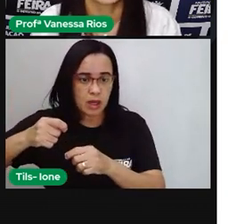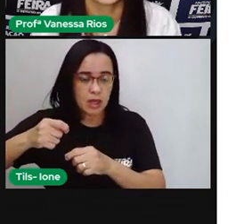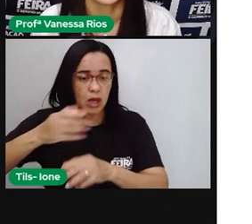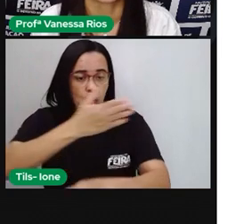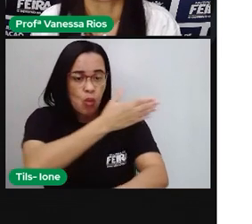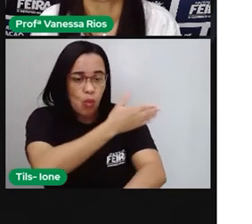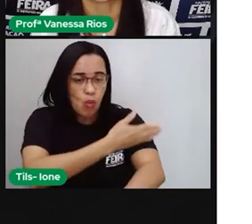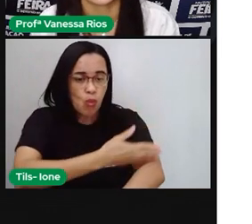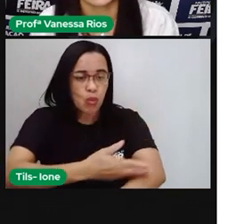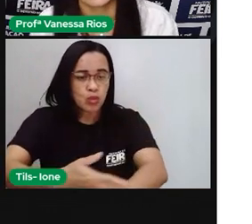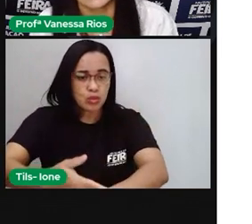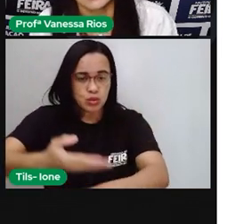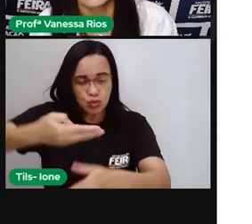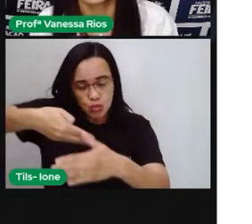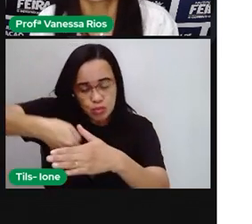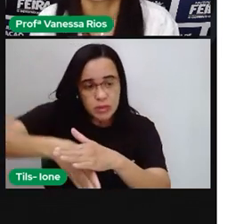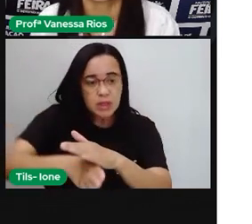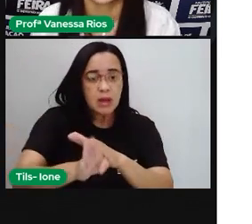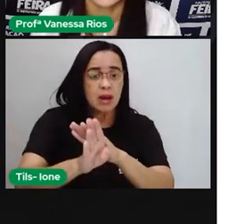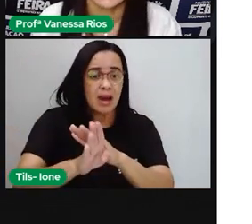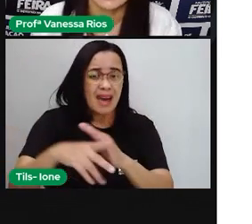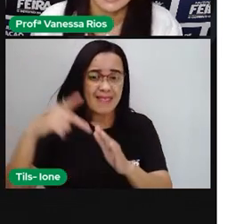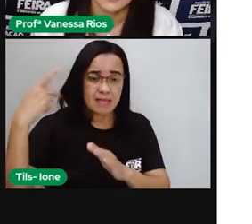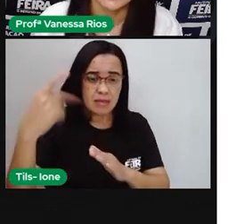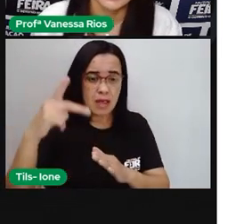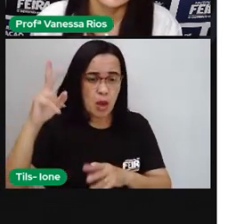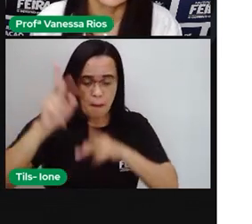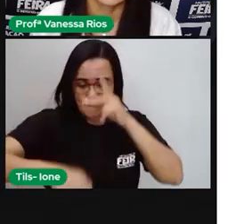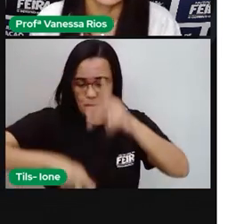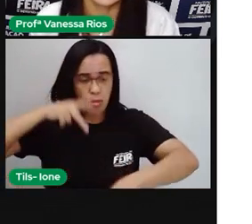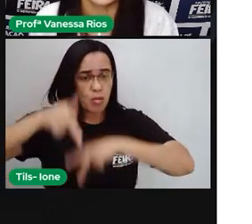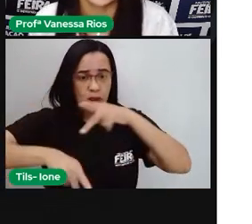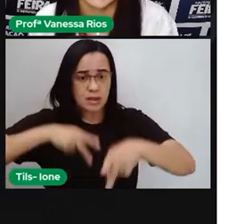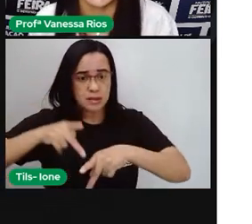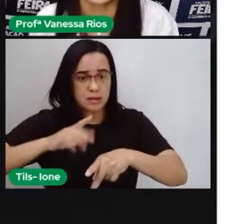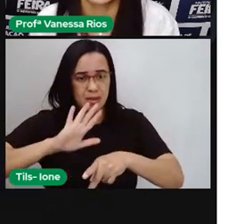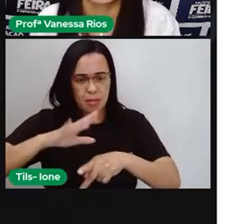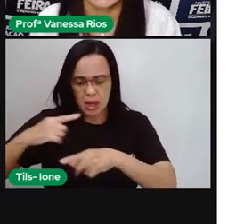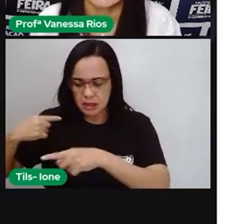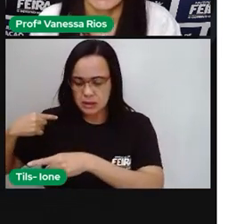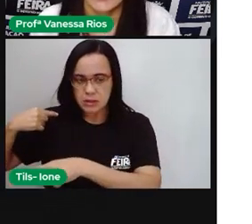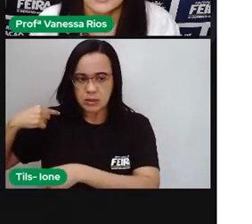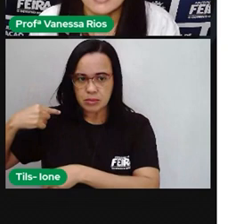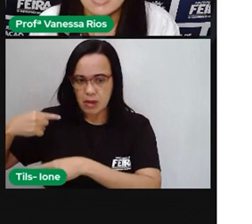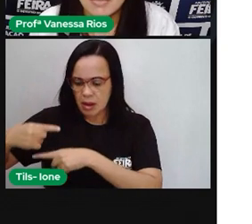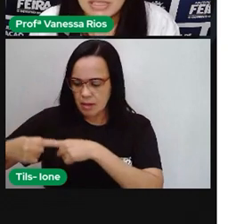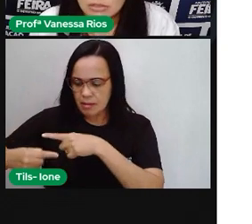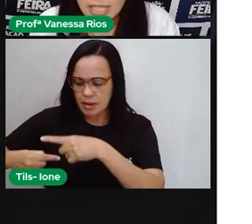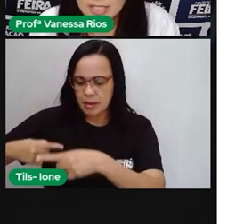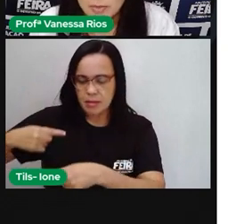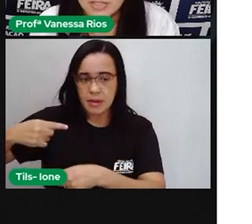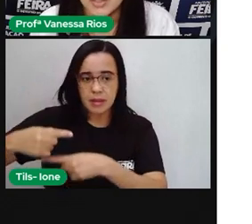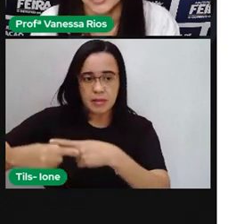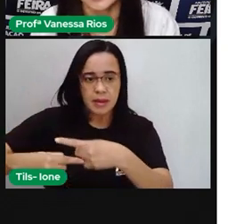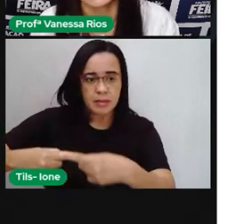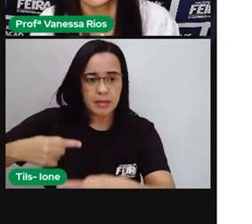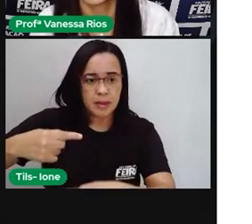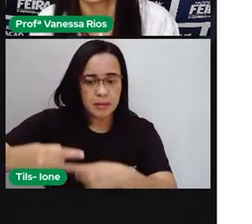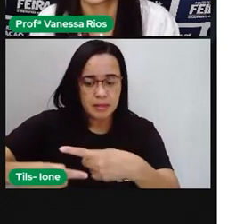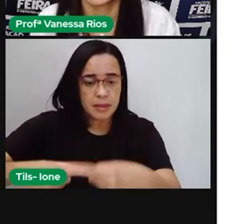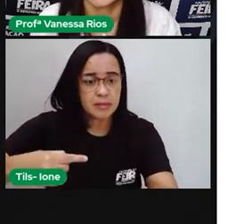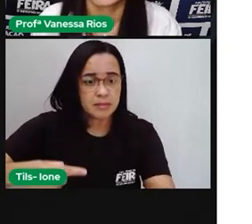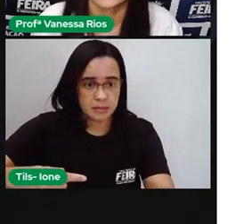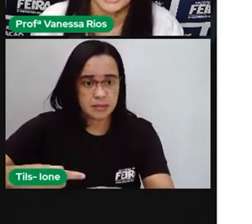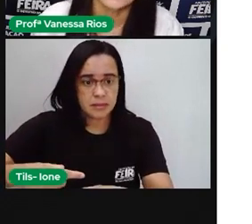são transmitidos de geração em geração. Então, tudo que está relacionado é o conhecimento das pessoas,